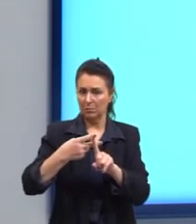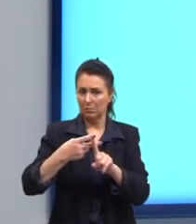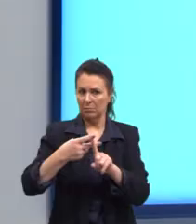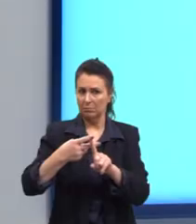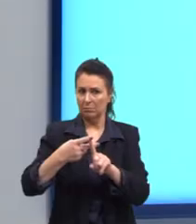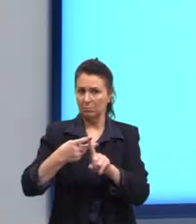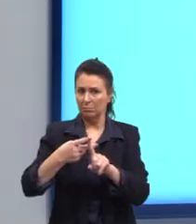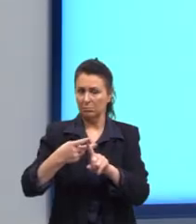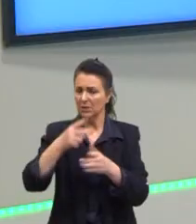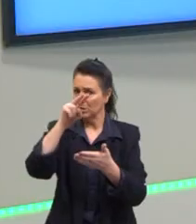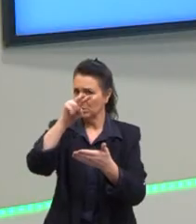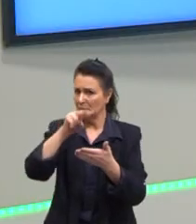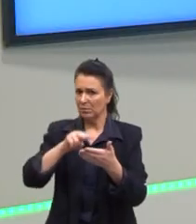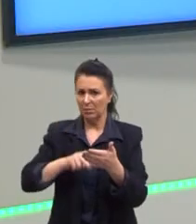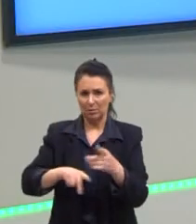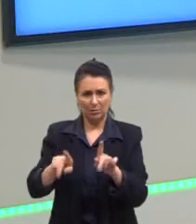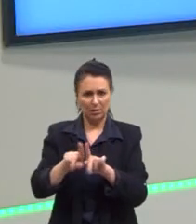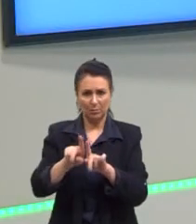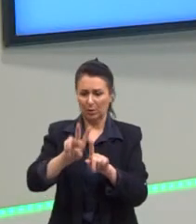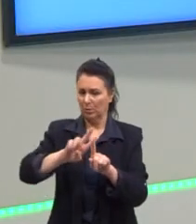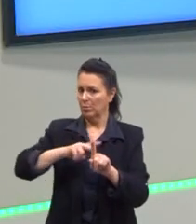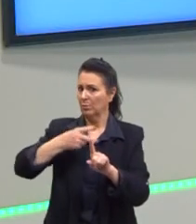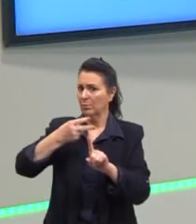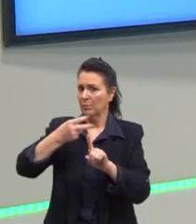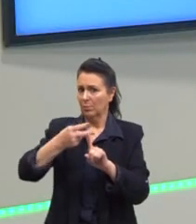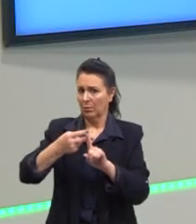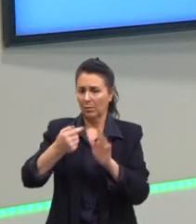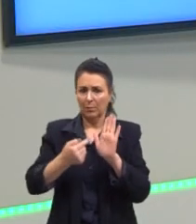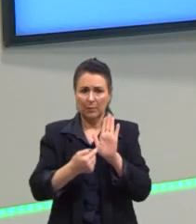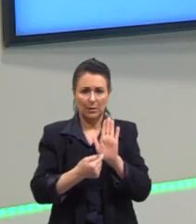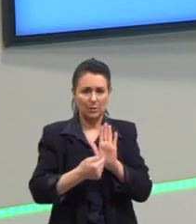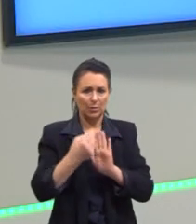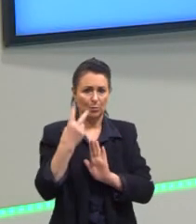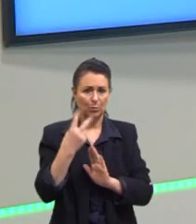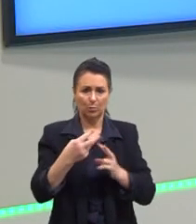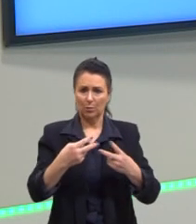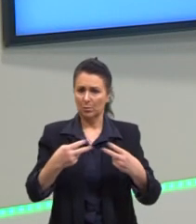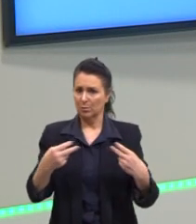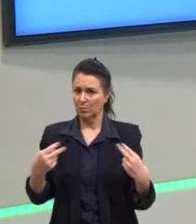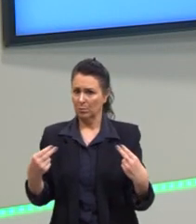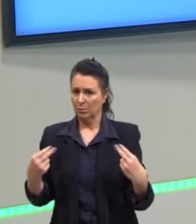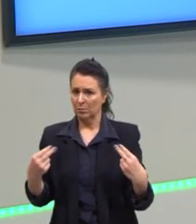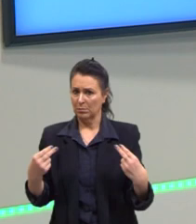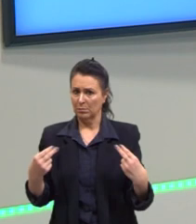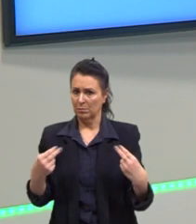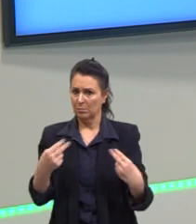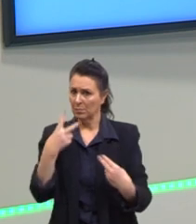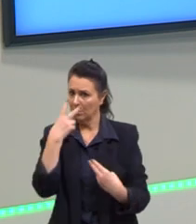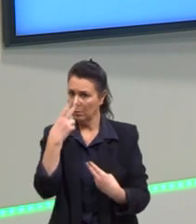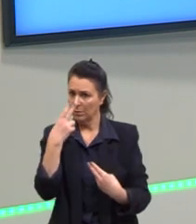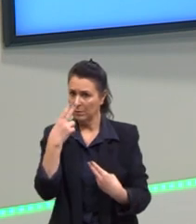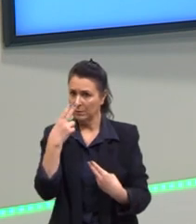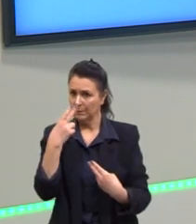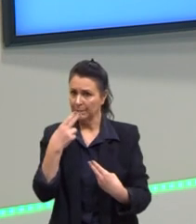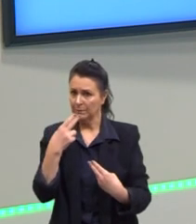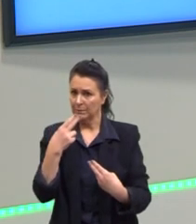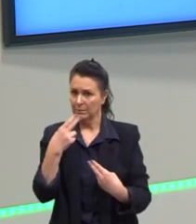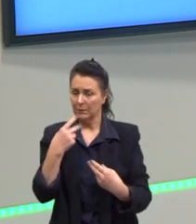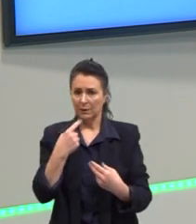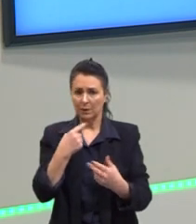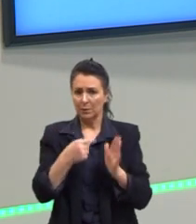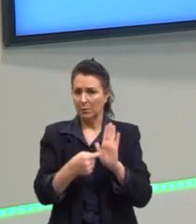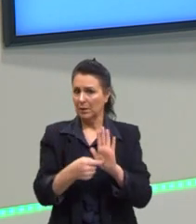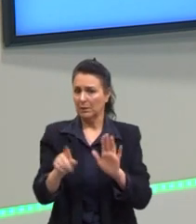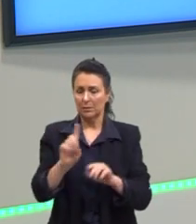a gente não leu aqui também que se duplicou, que apareceu duas coisas iguais, né? Não aparece,